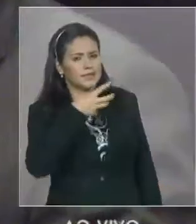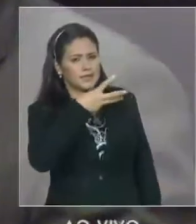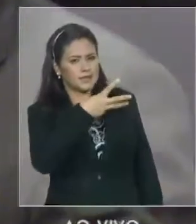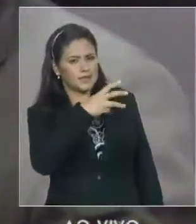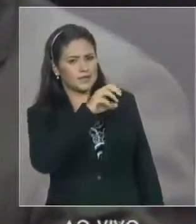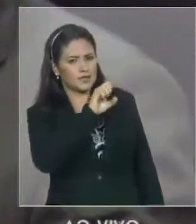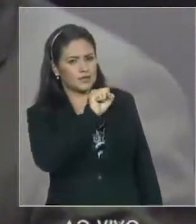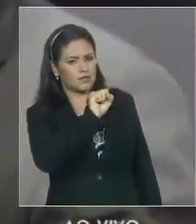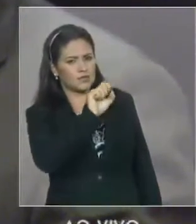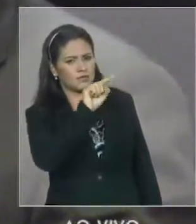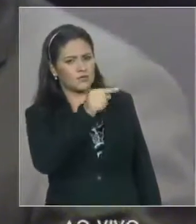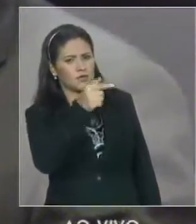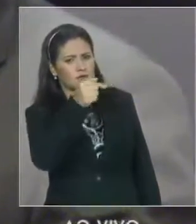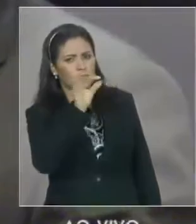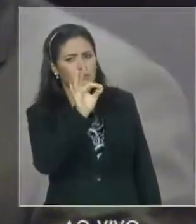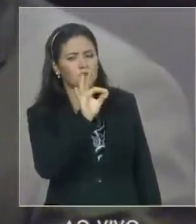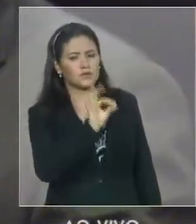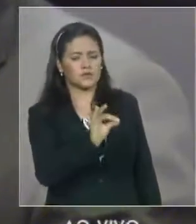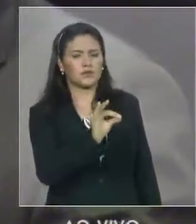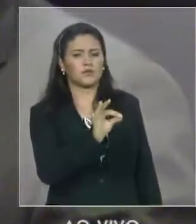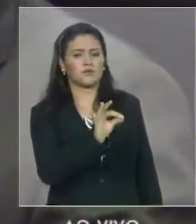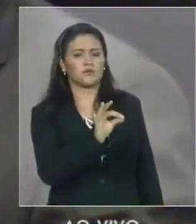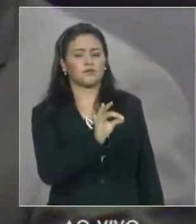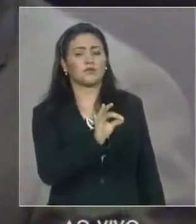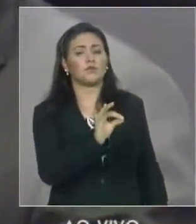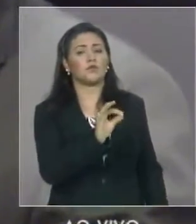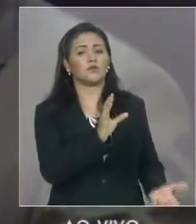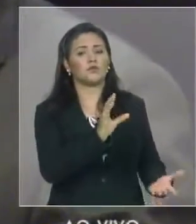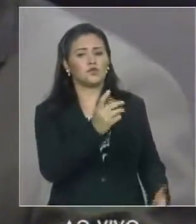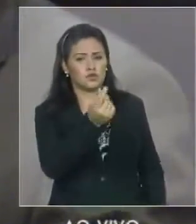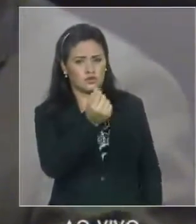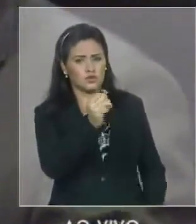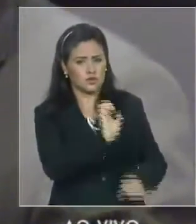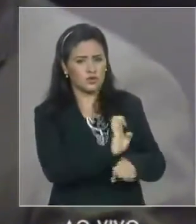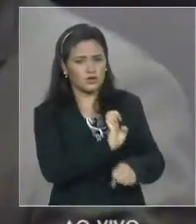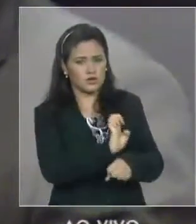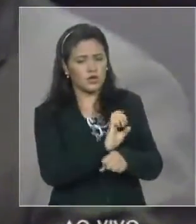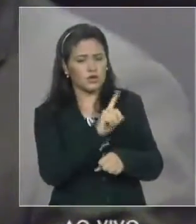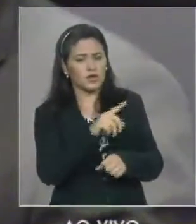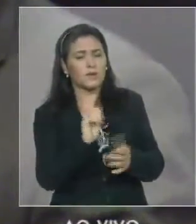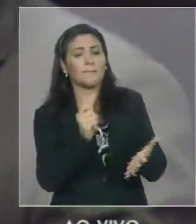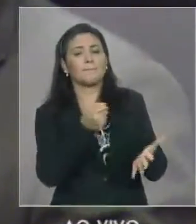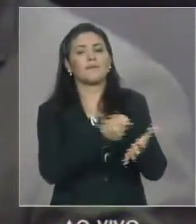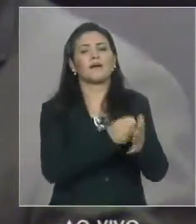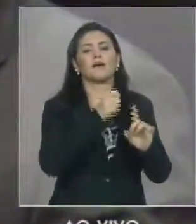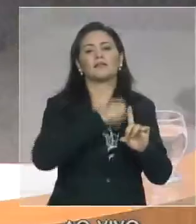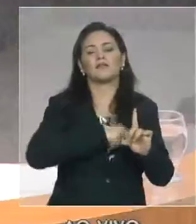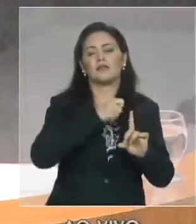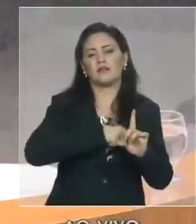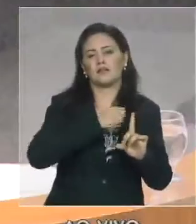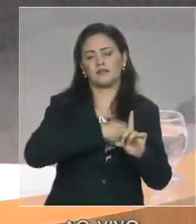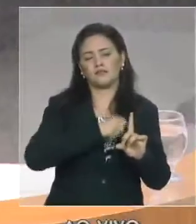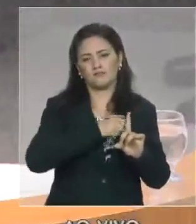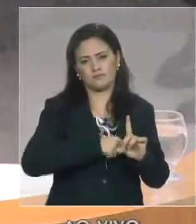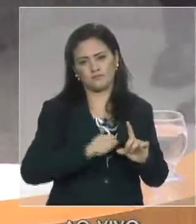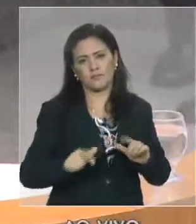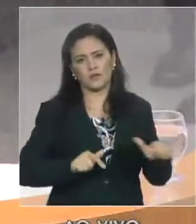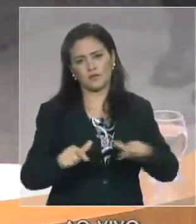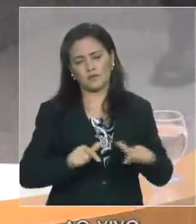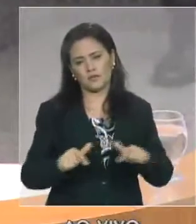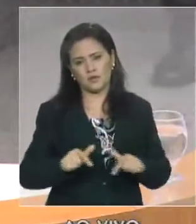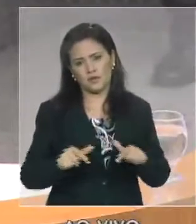com servidores públicos. Fechamos o ano de 2015, portanto o primeiro ano do nosso governo, comprometendo